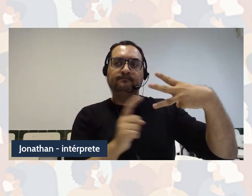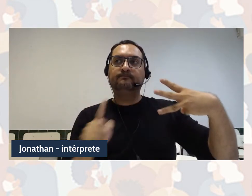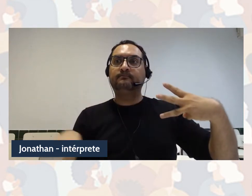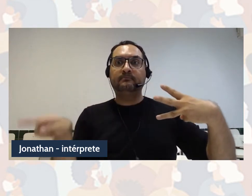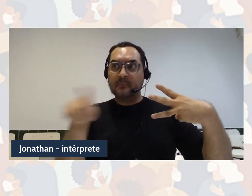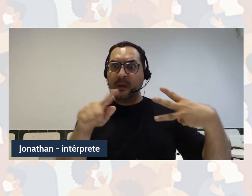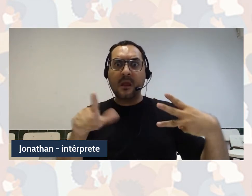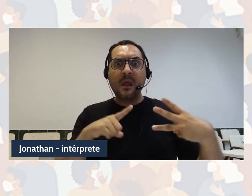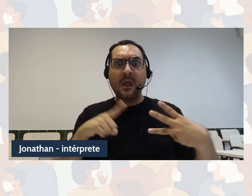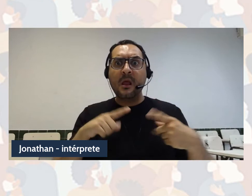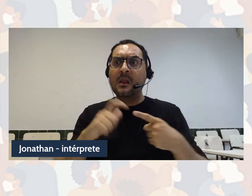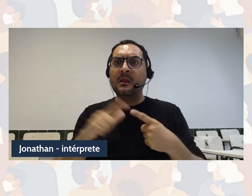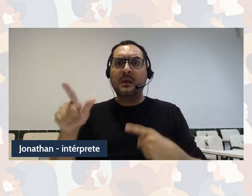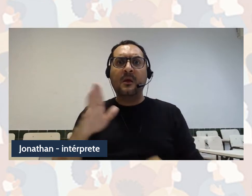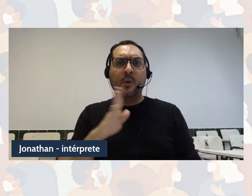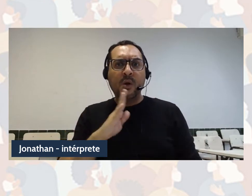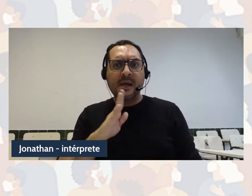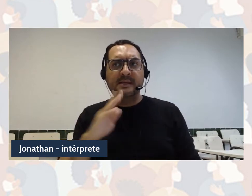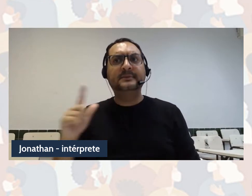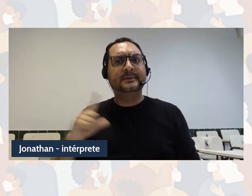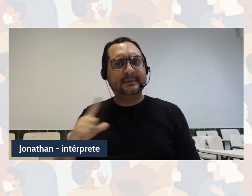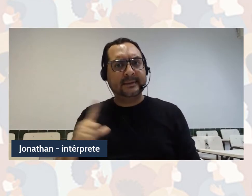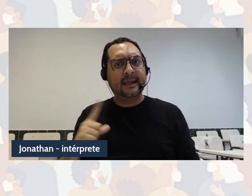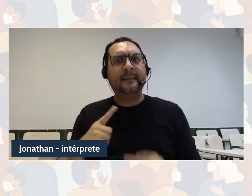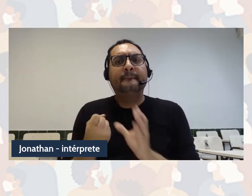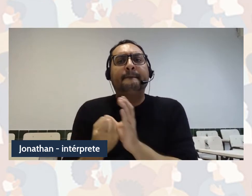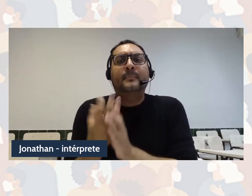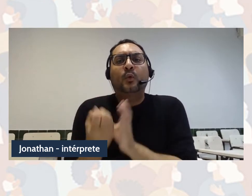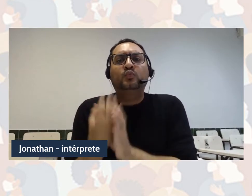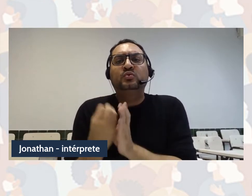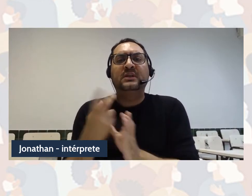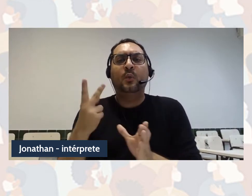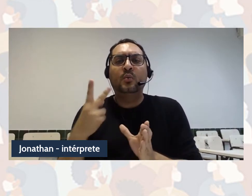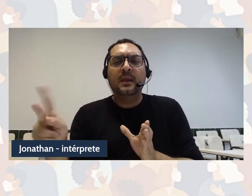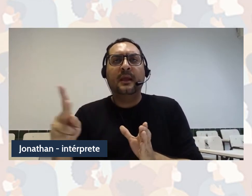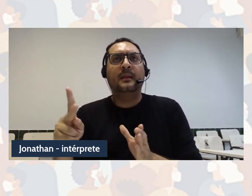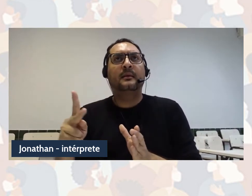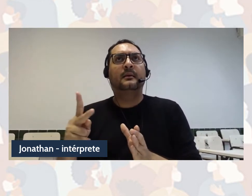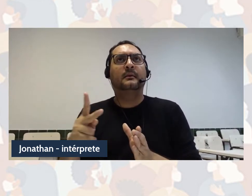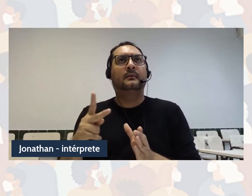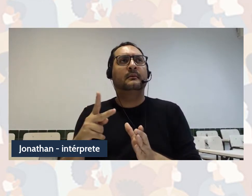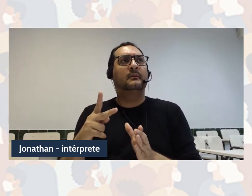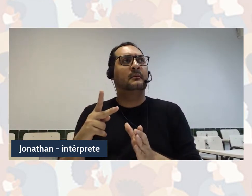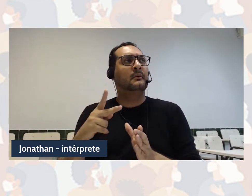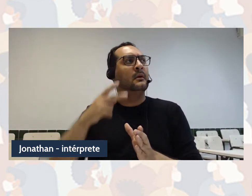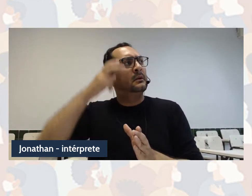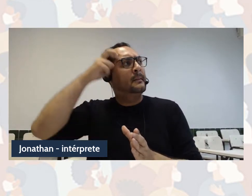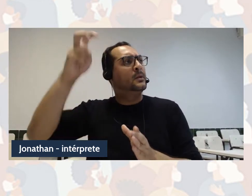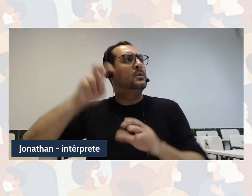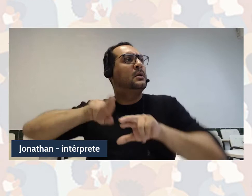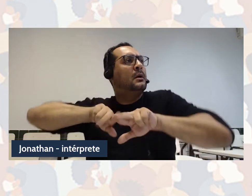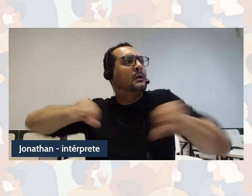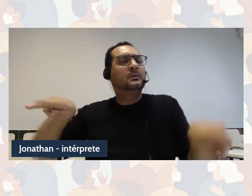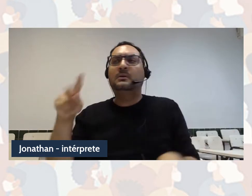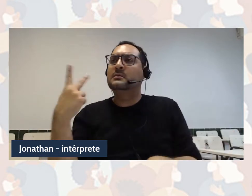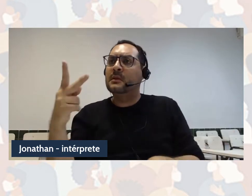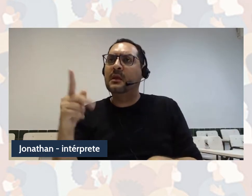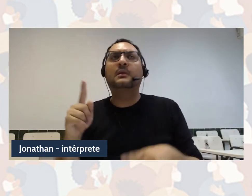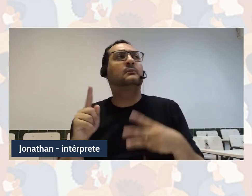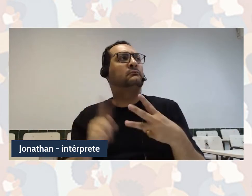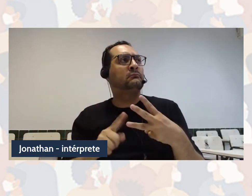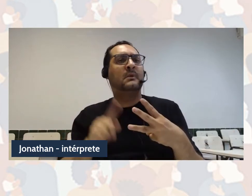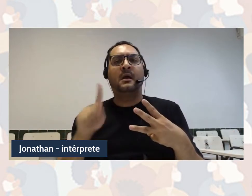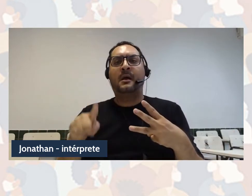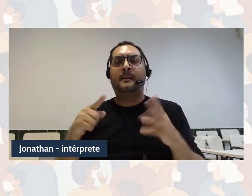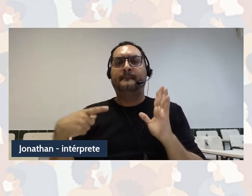conhecimento e situar esse conhecimento desses sujeitos. Então, isso seria um ponto importante. E